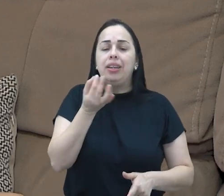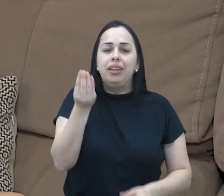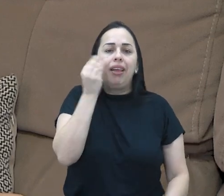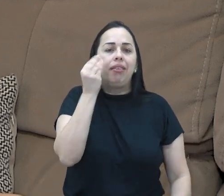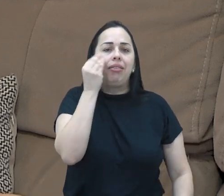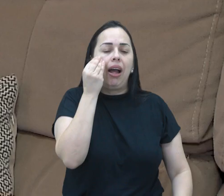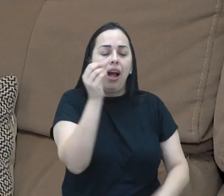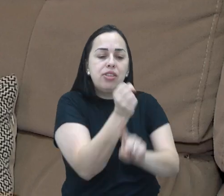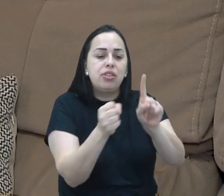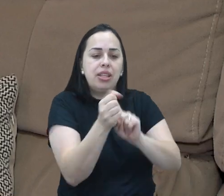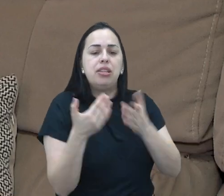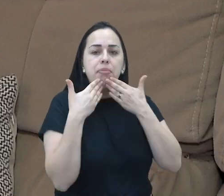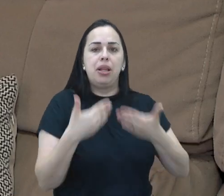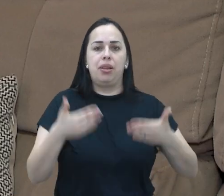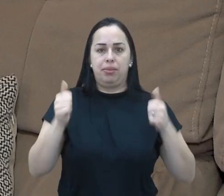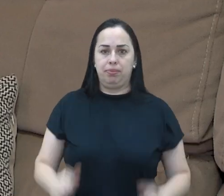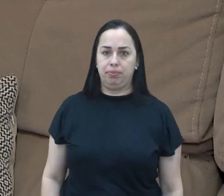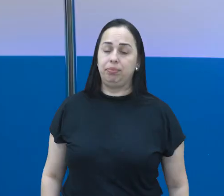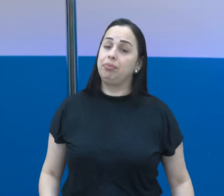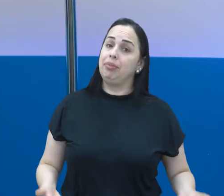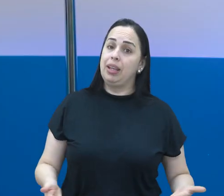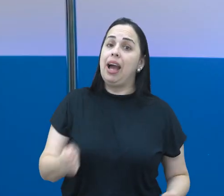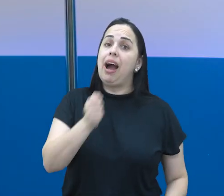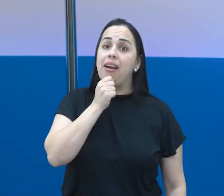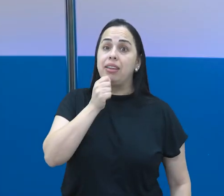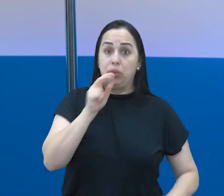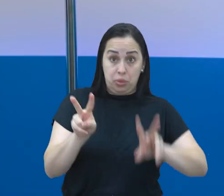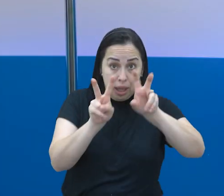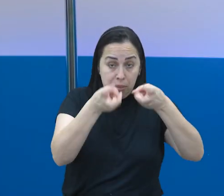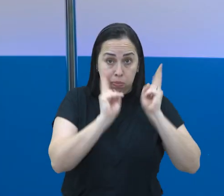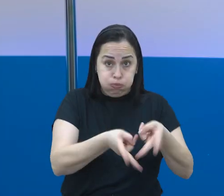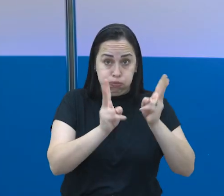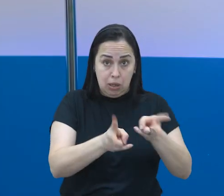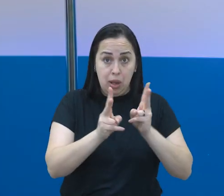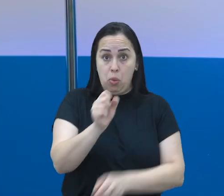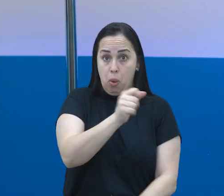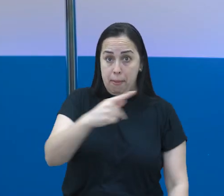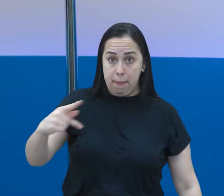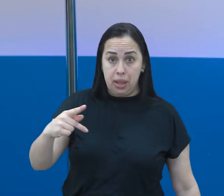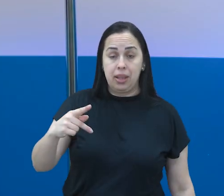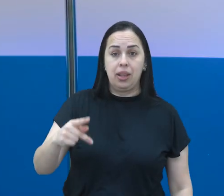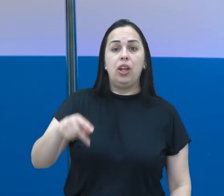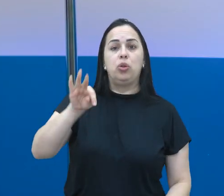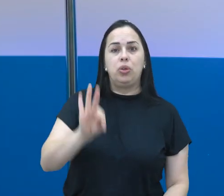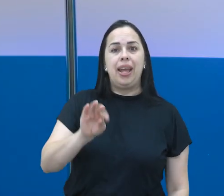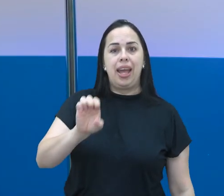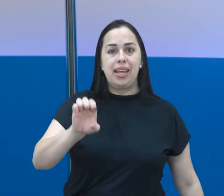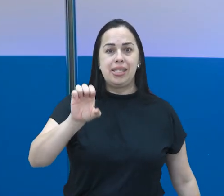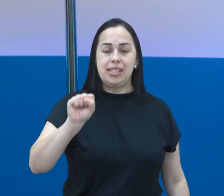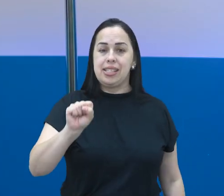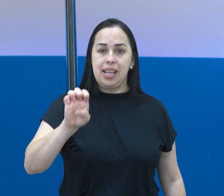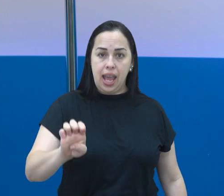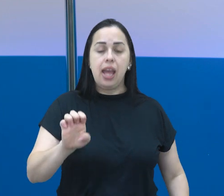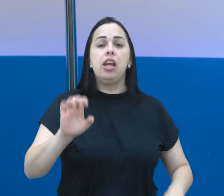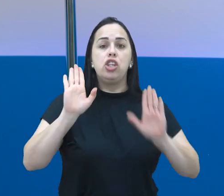e melhorar a sociedade à nossa volta. E ainda nesse assunto, o aplicativo Pardal, desenvolvido pela Justiça Eleitoral,